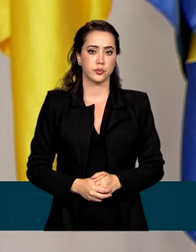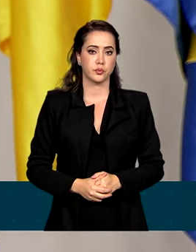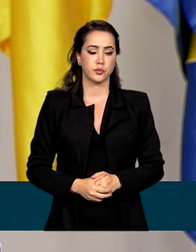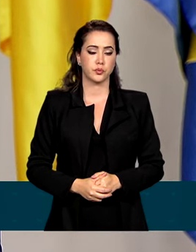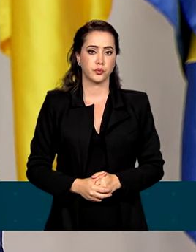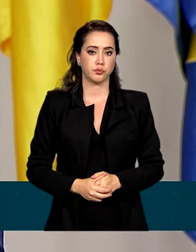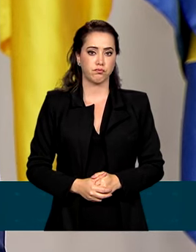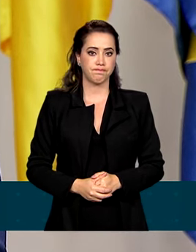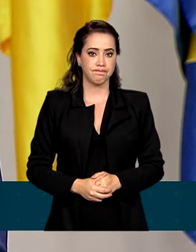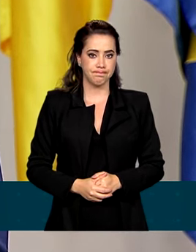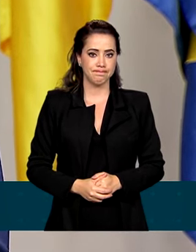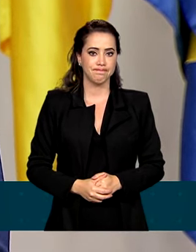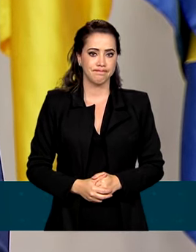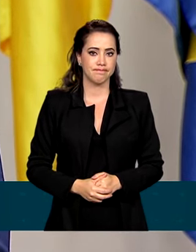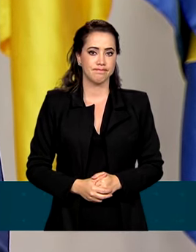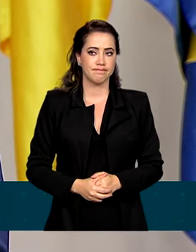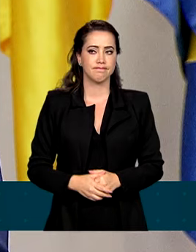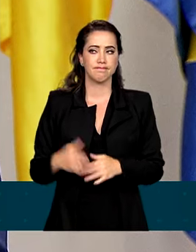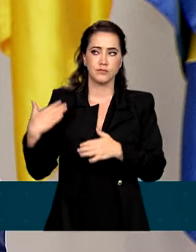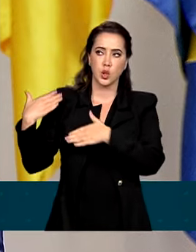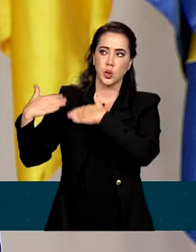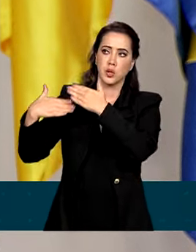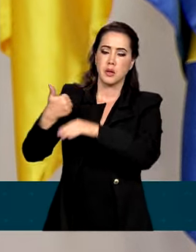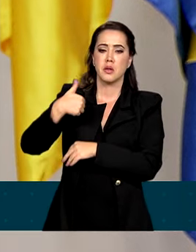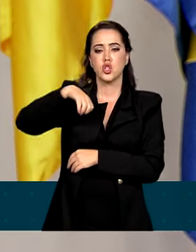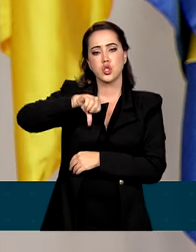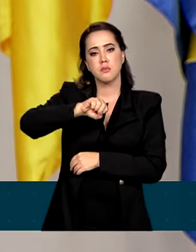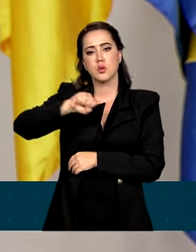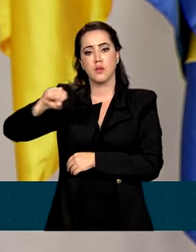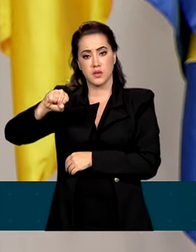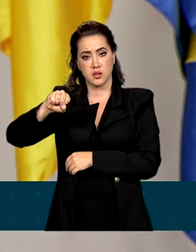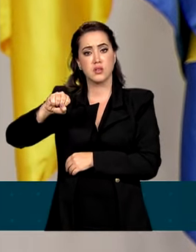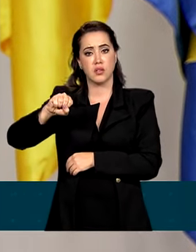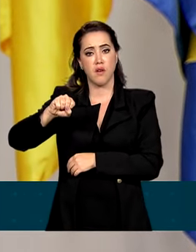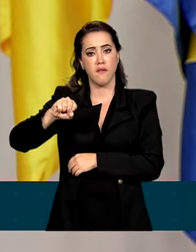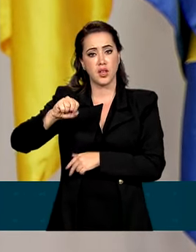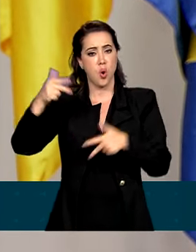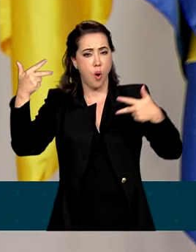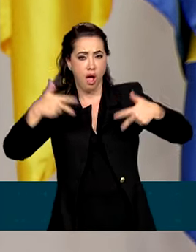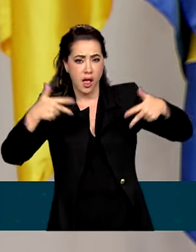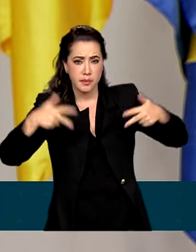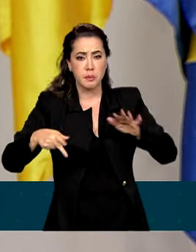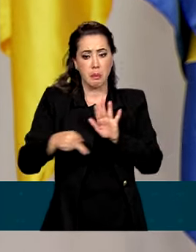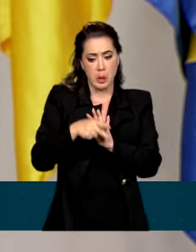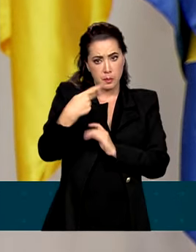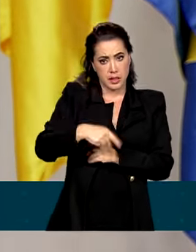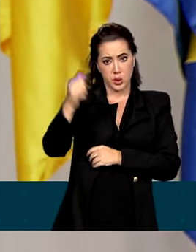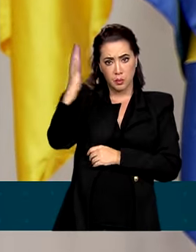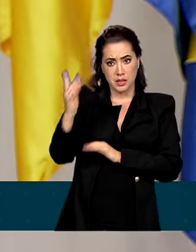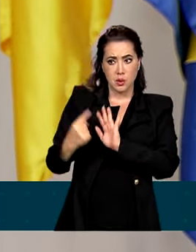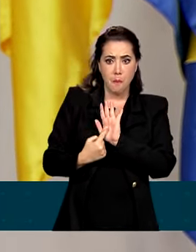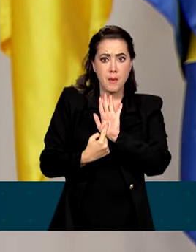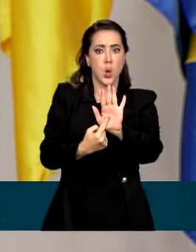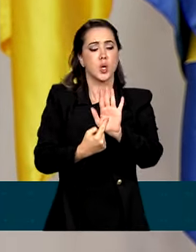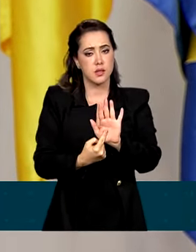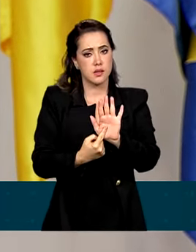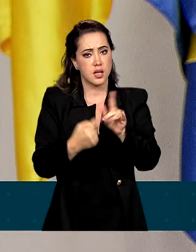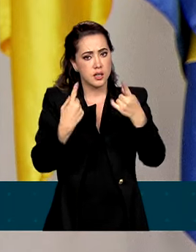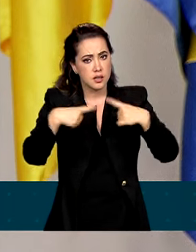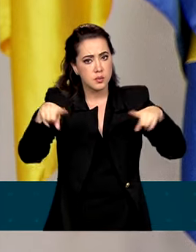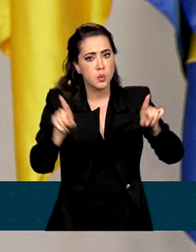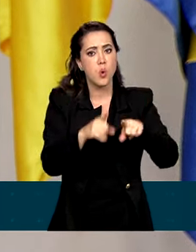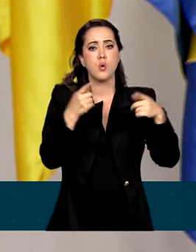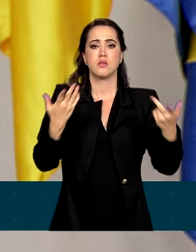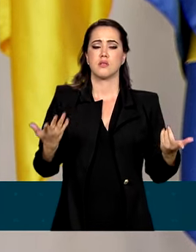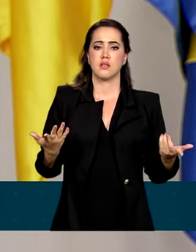Pelo menos, desde 1988, os Racionais MC têm dito isso para nós e outros têm dito isso para